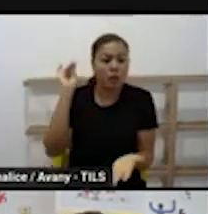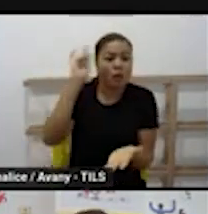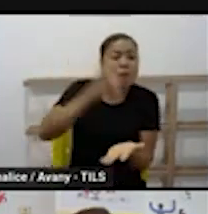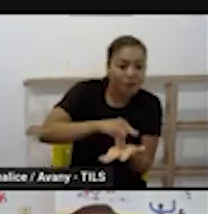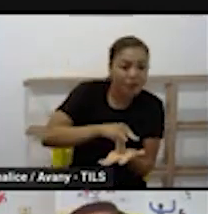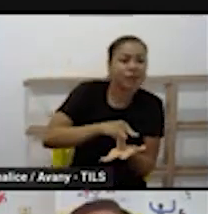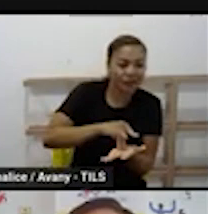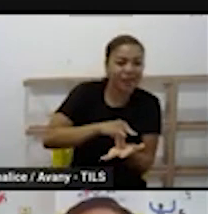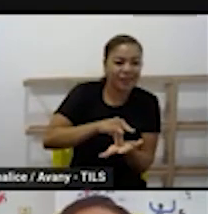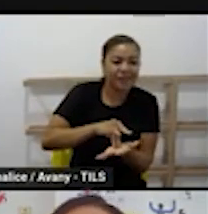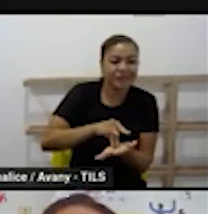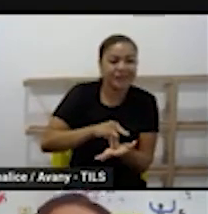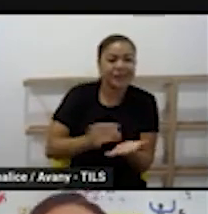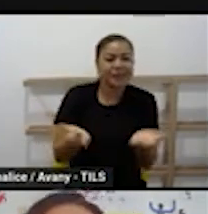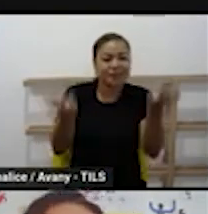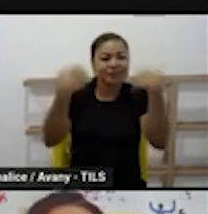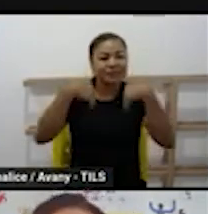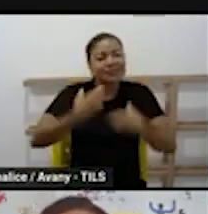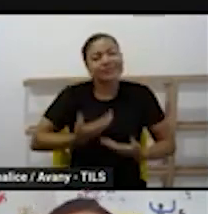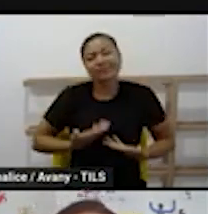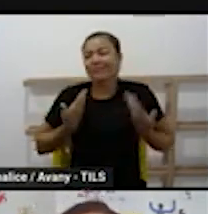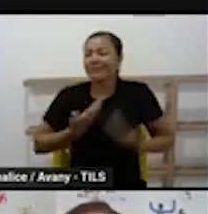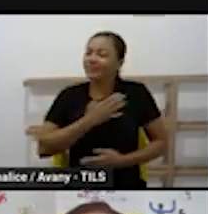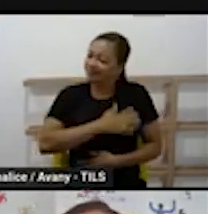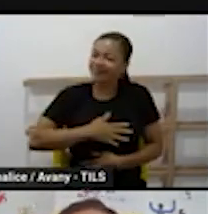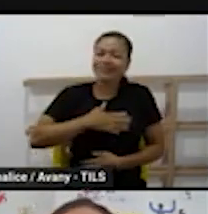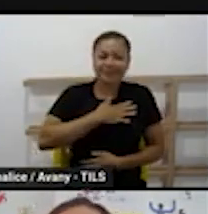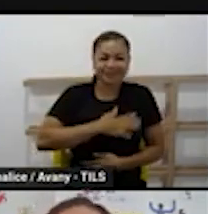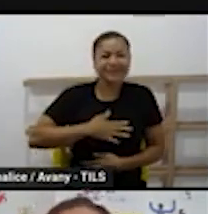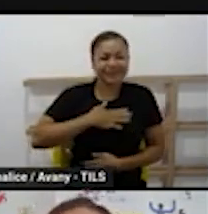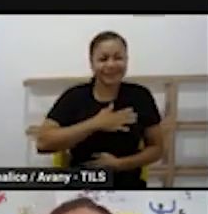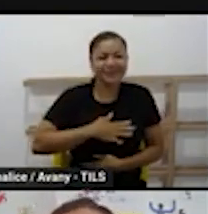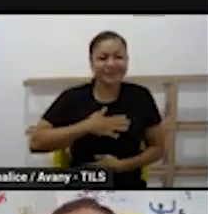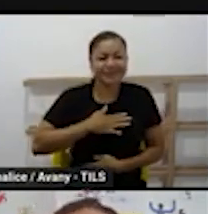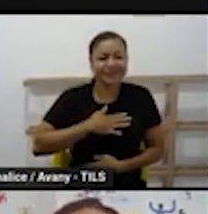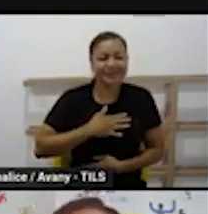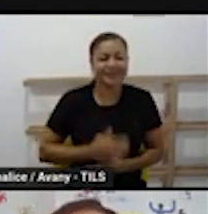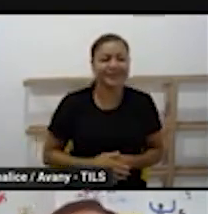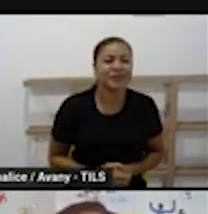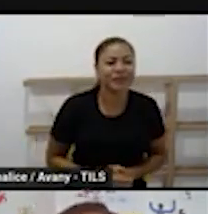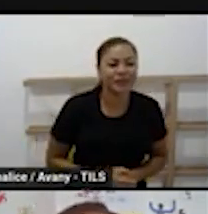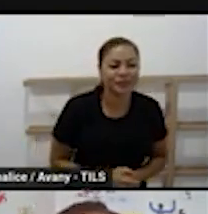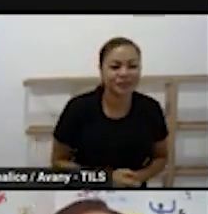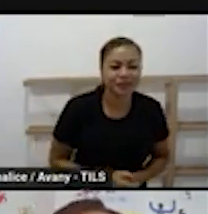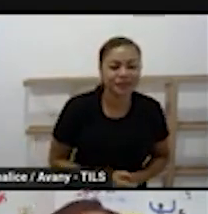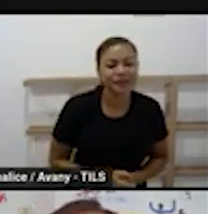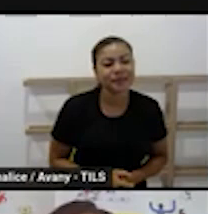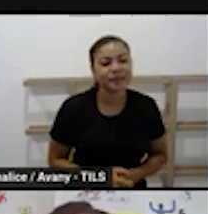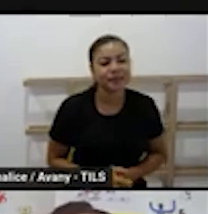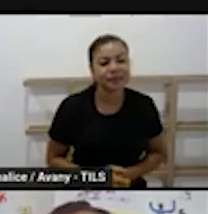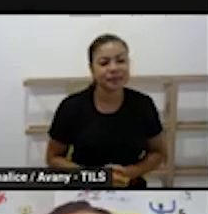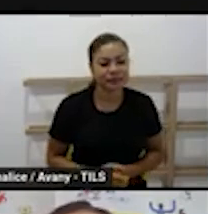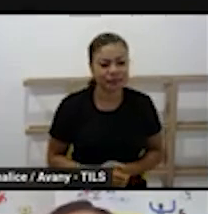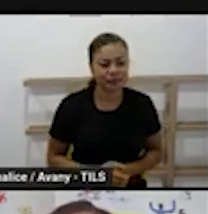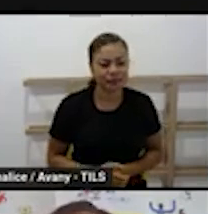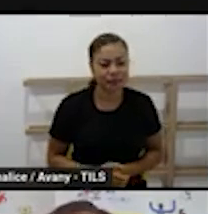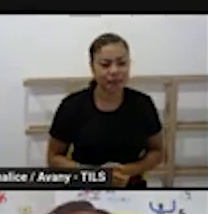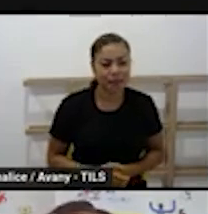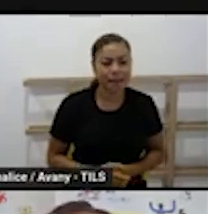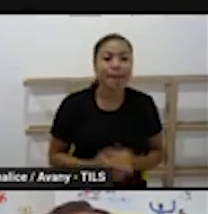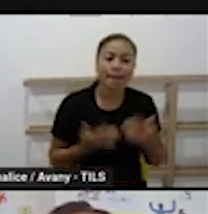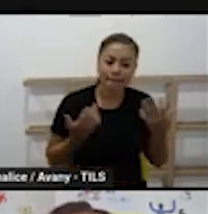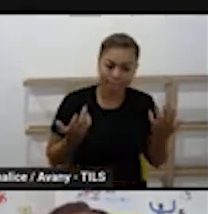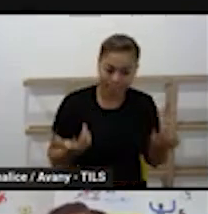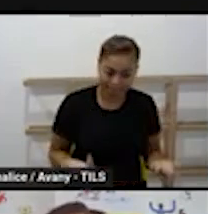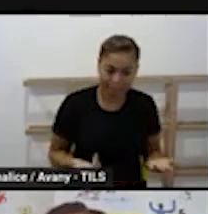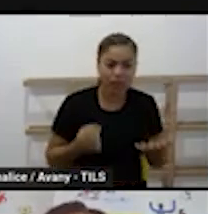ter prazer, ter alegria de fazer. Então, quando a gente pensa nesses campos de experiência na educação infantil, a gente vai pensar que esses